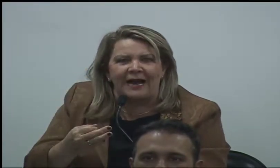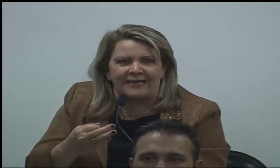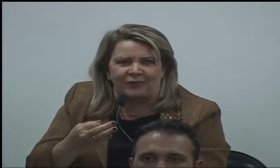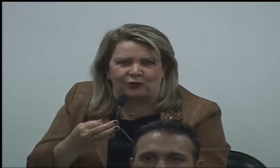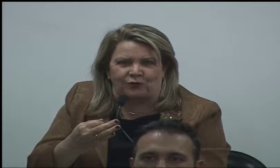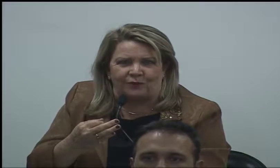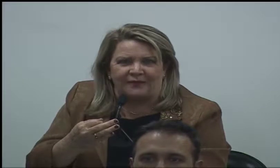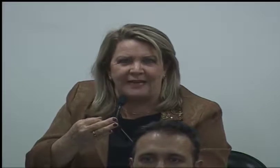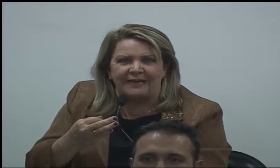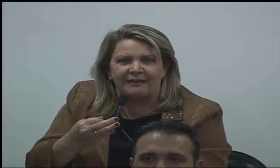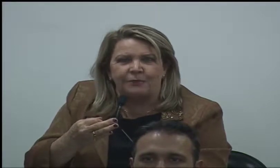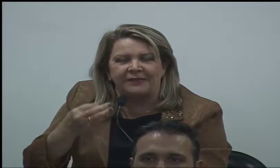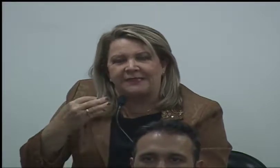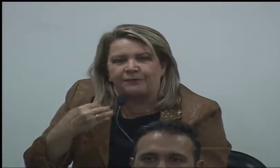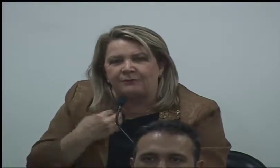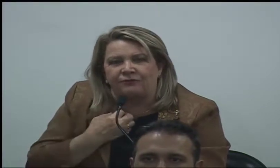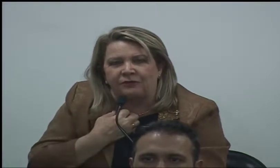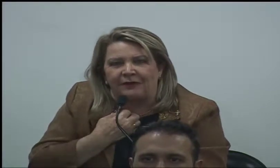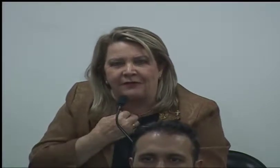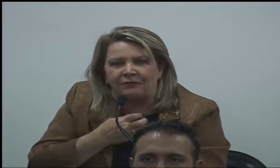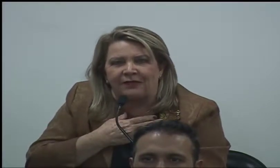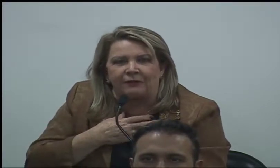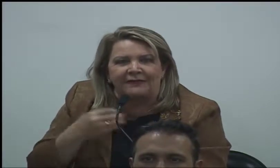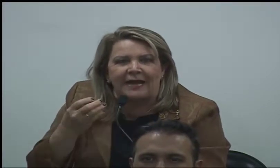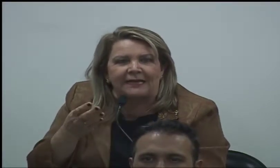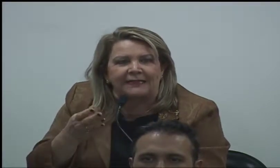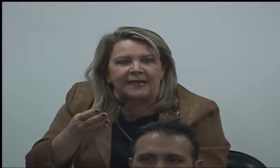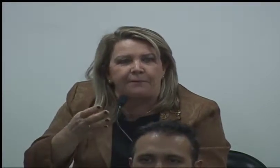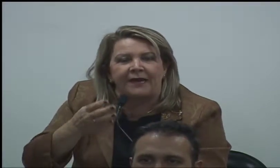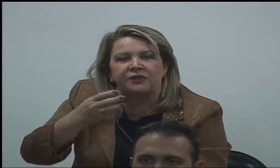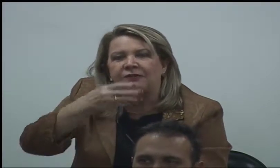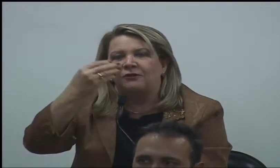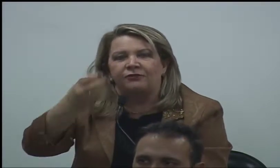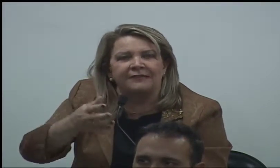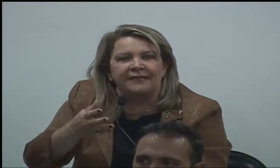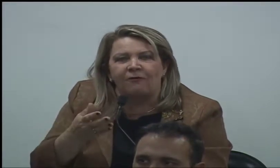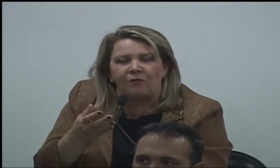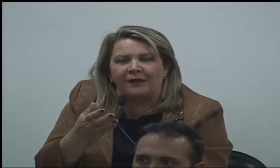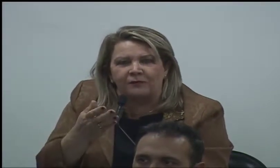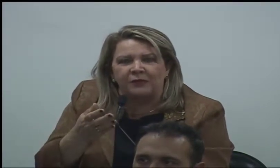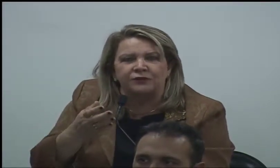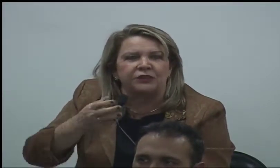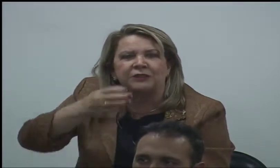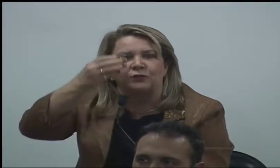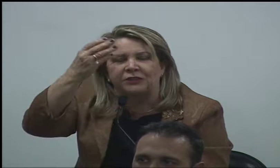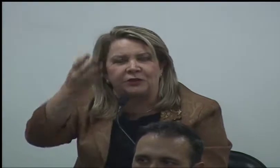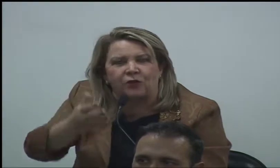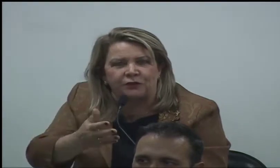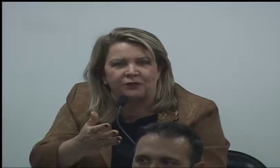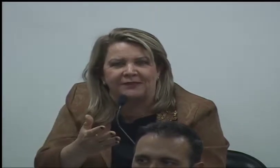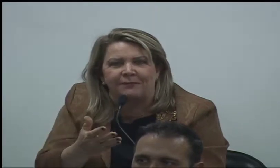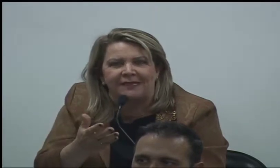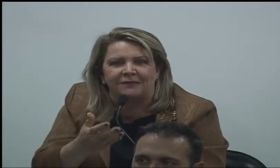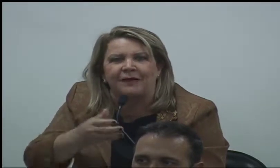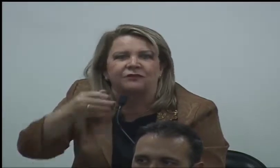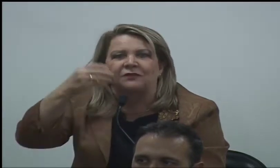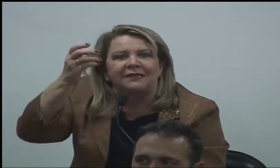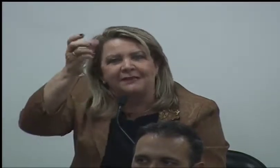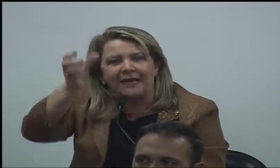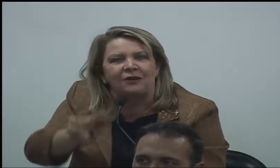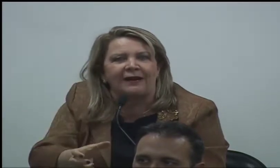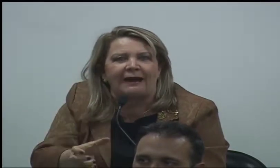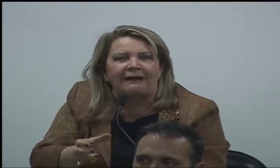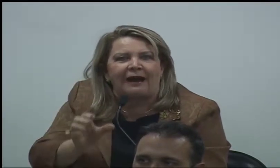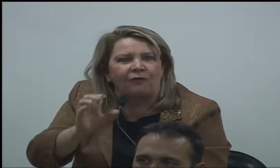divulgar isso, por exemplo, está me vindo uma ideia que de repente fazer alguma coisa no sentido de que todos os estabelecimentos